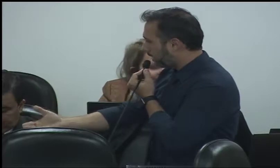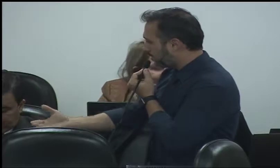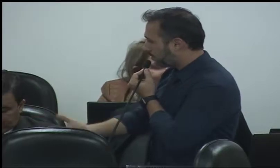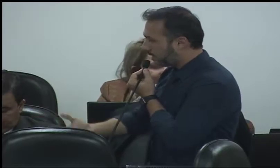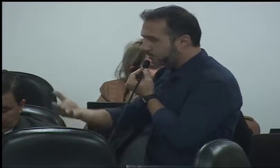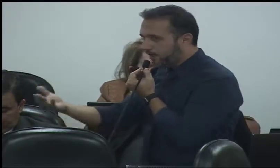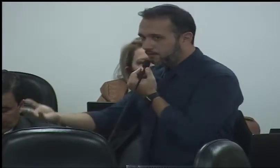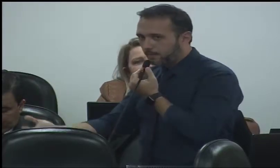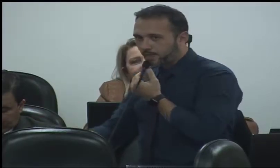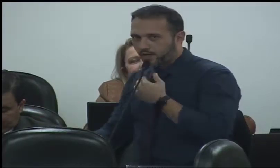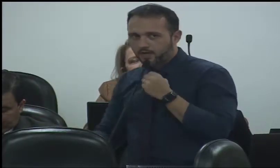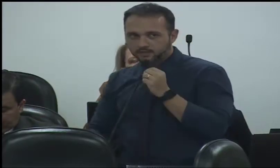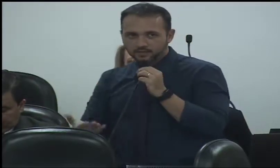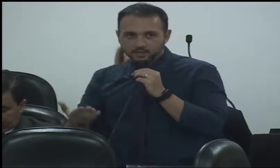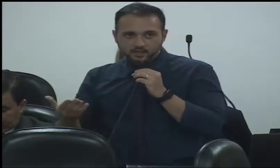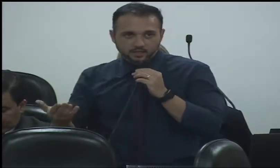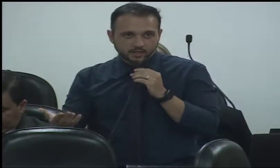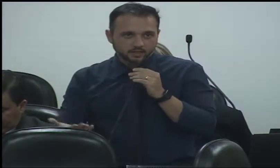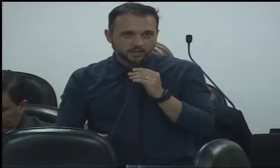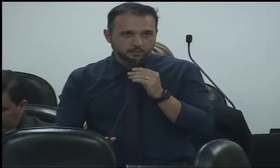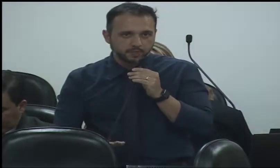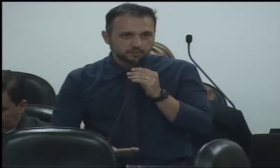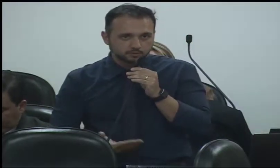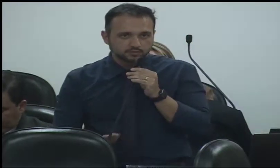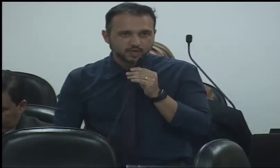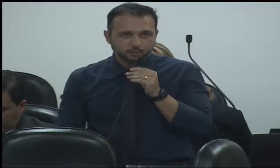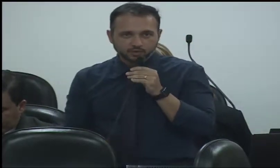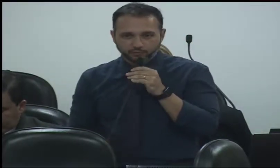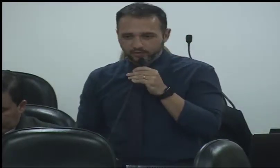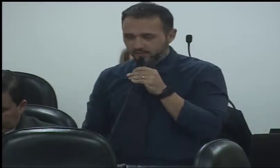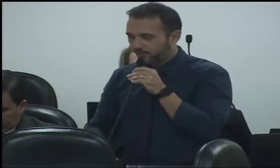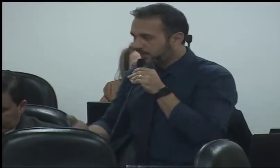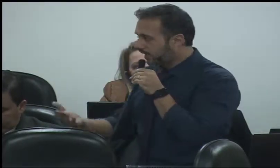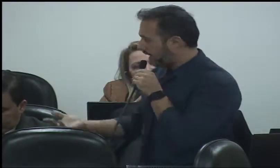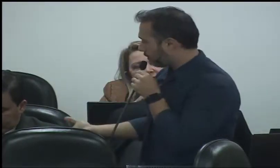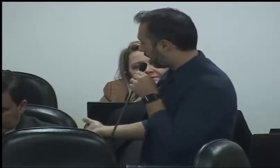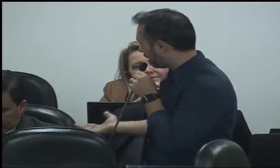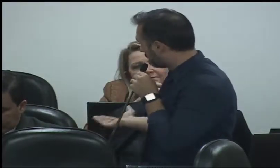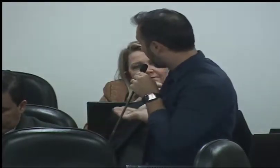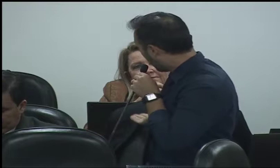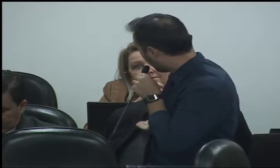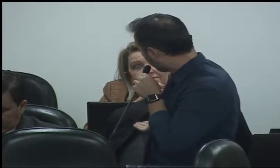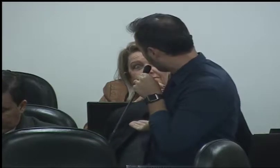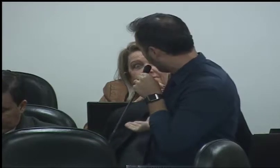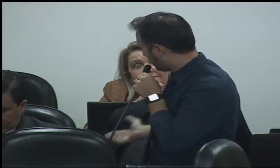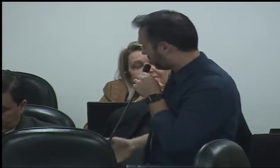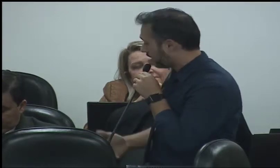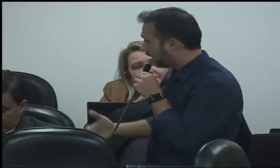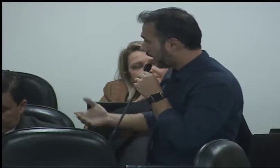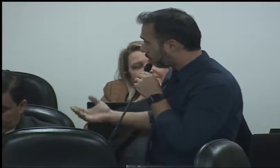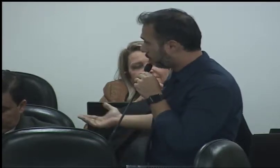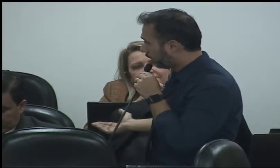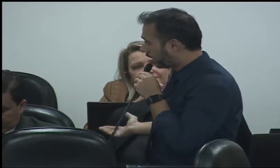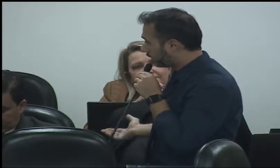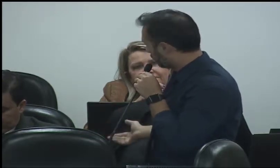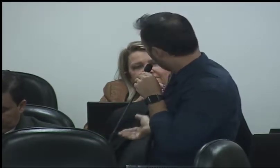no estabelecimento, quer levar para casa e aí, de repente, não sabe o que fazer. Fica lá guardando em casa, às vezes,